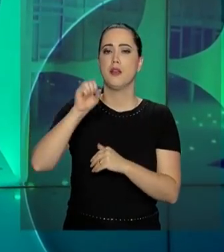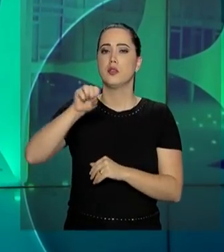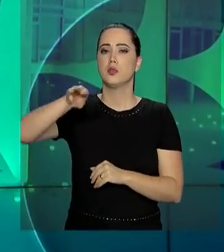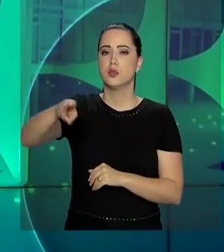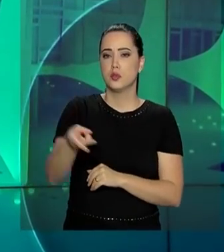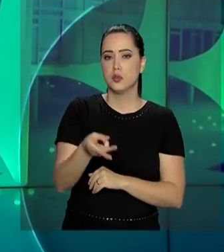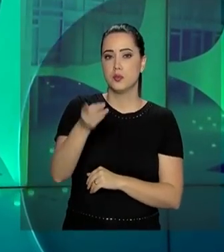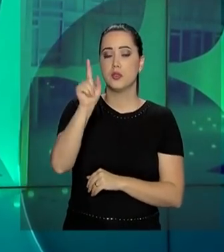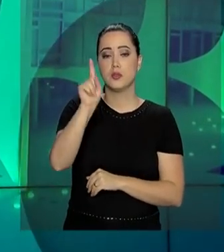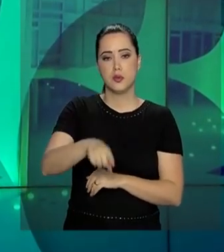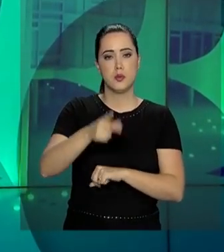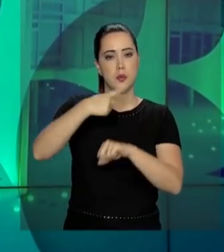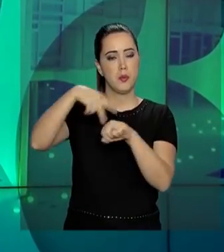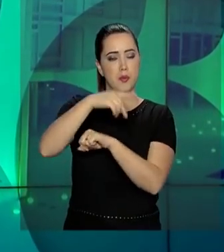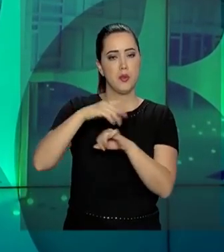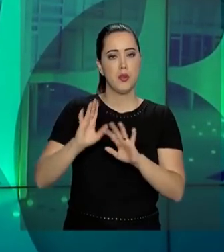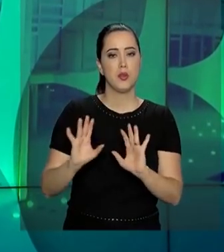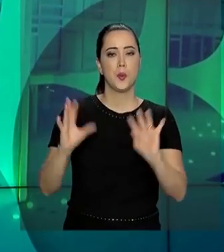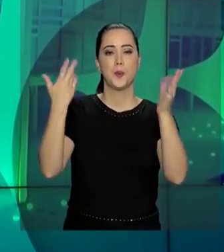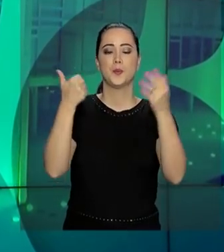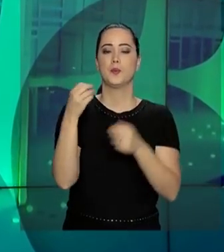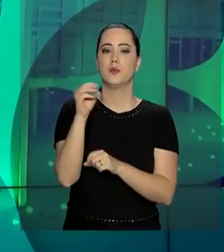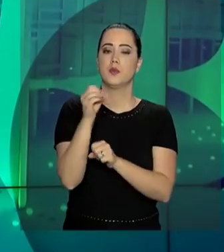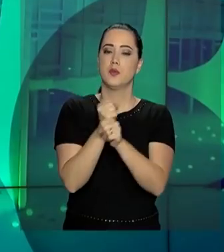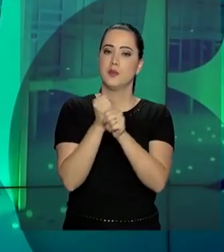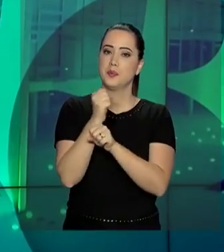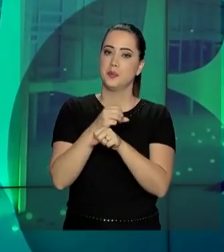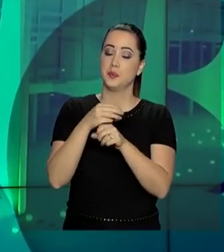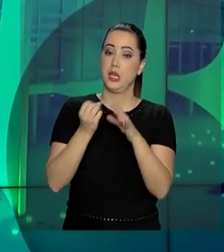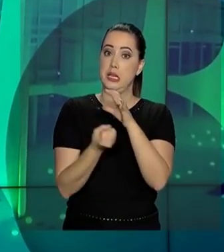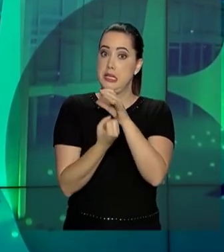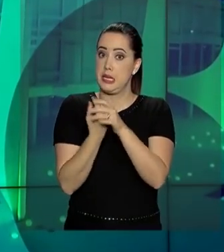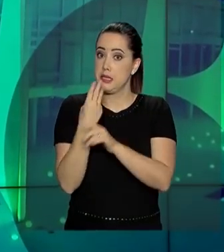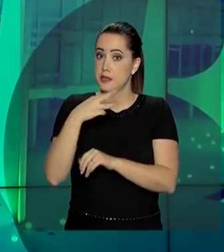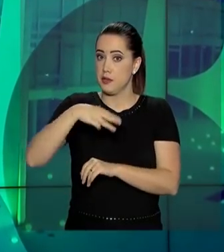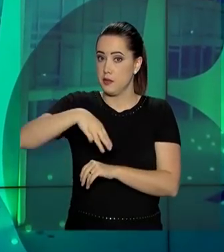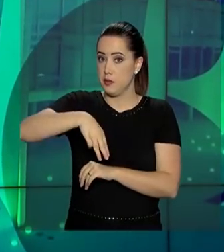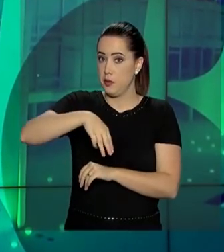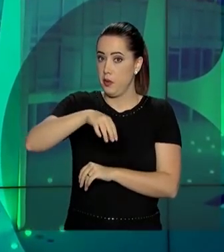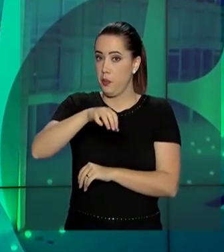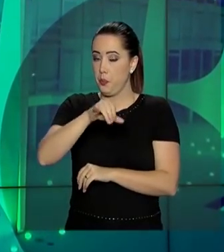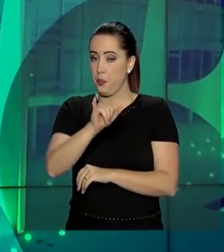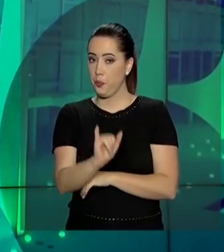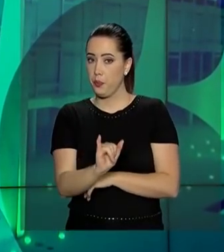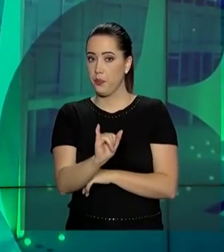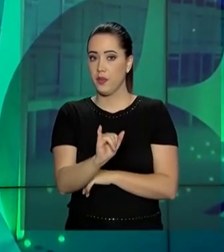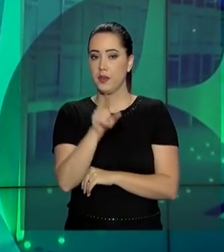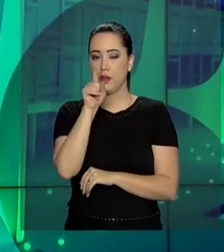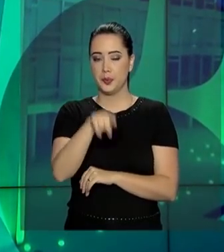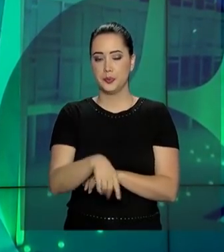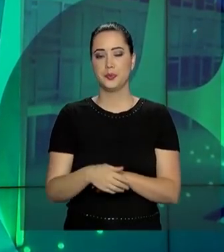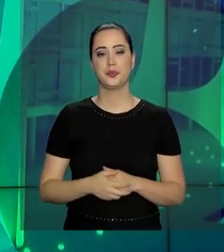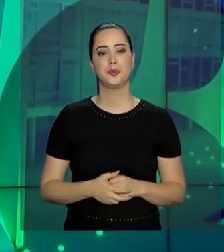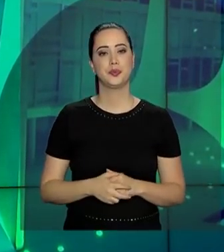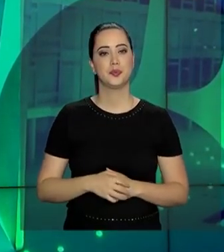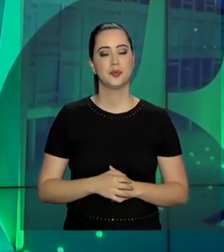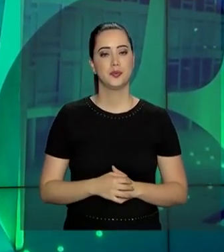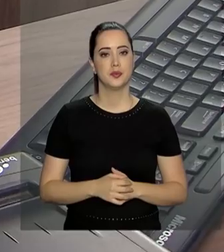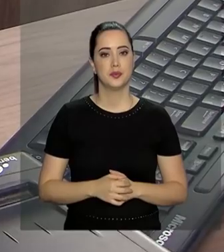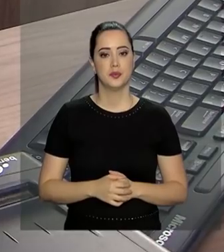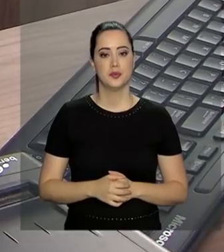8 milhões. E o país comemora os 10 anos do MEI, o Programa de Microempreendedores Individuais.